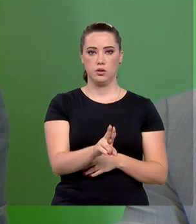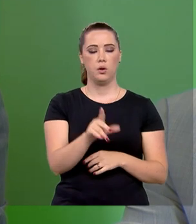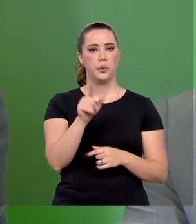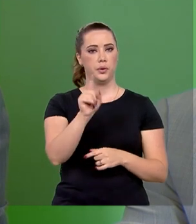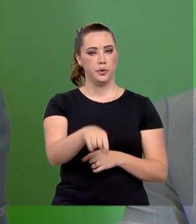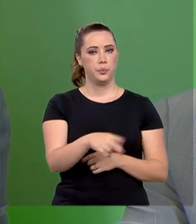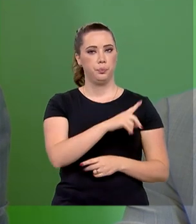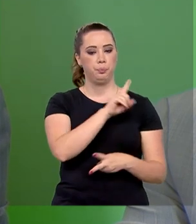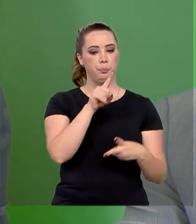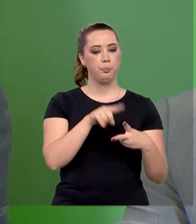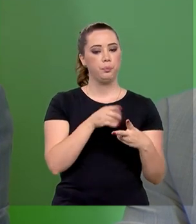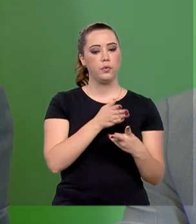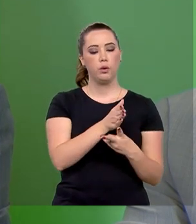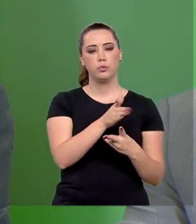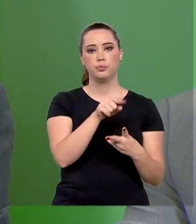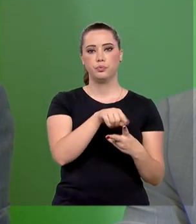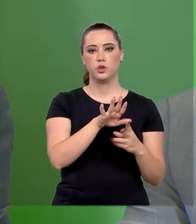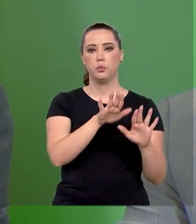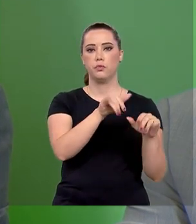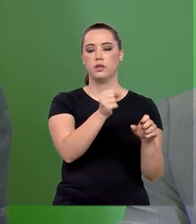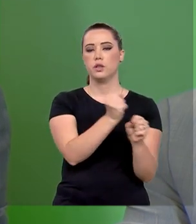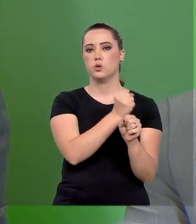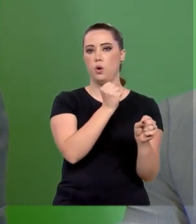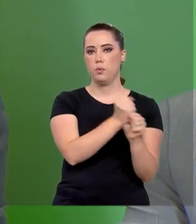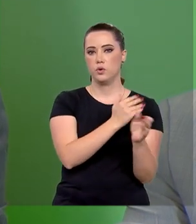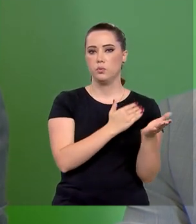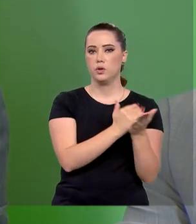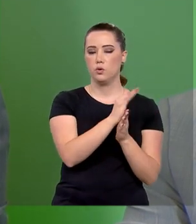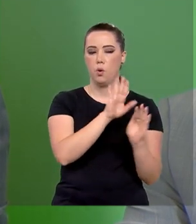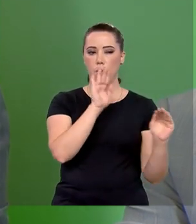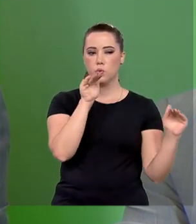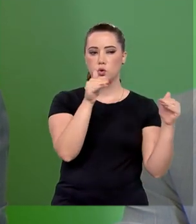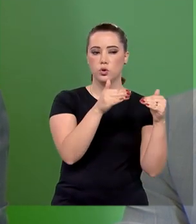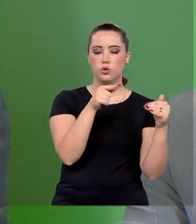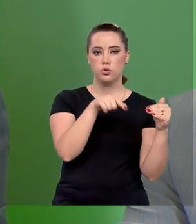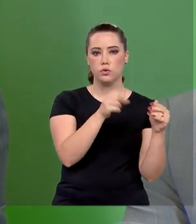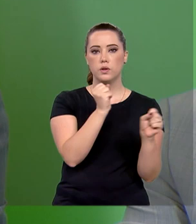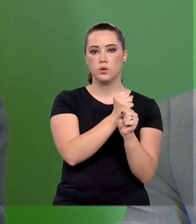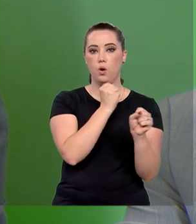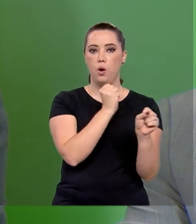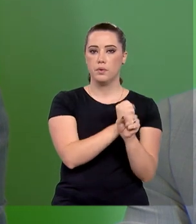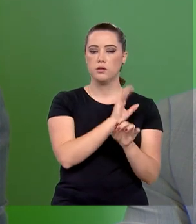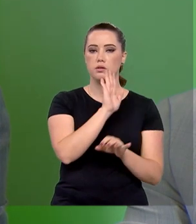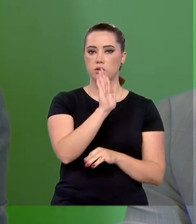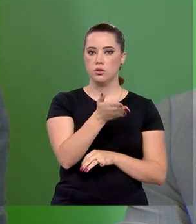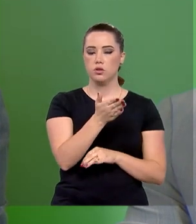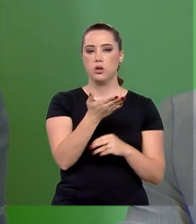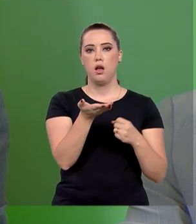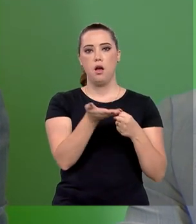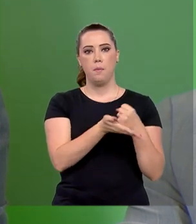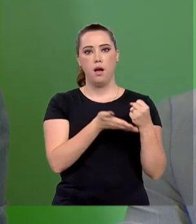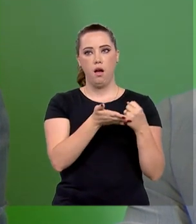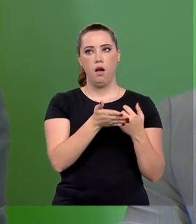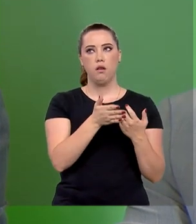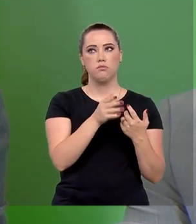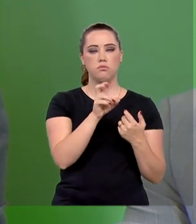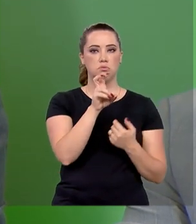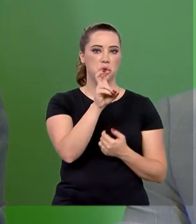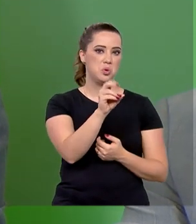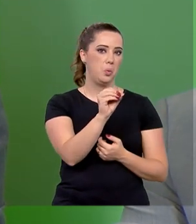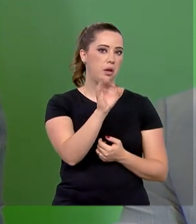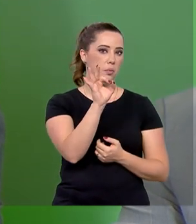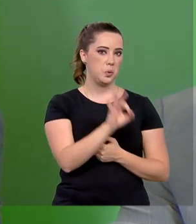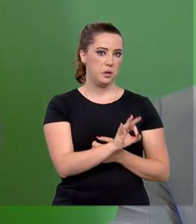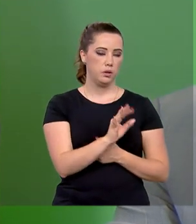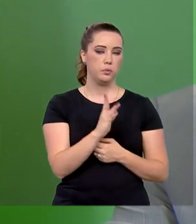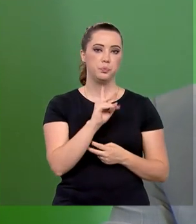dois objetivos. Terminar as obras em andamento, a gente quer focar naquelas que estão pelo menos com um nível mínimo de 50% de execução